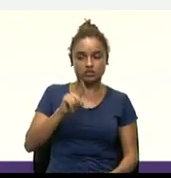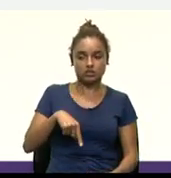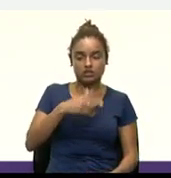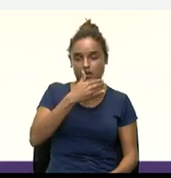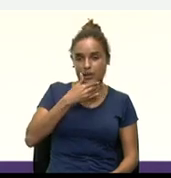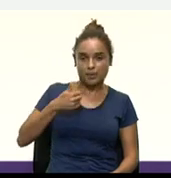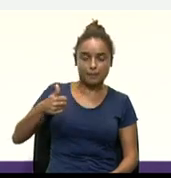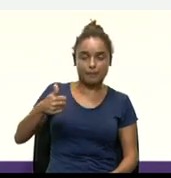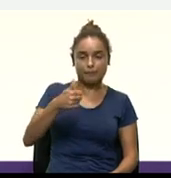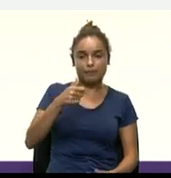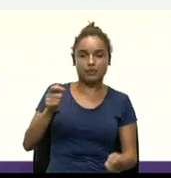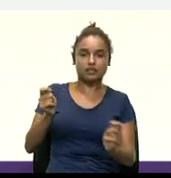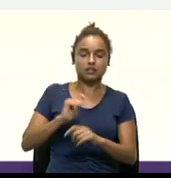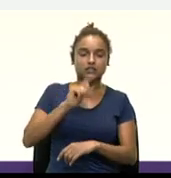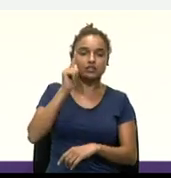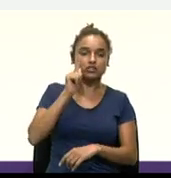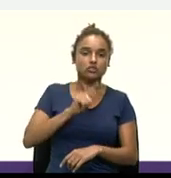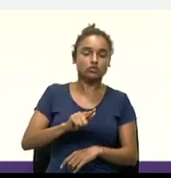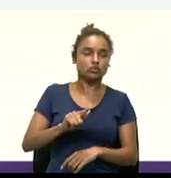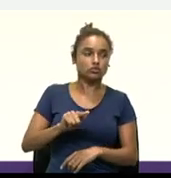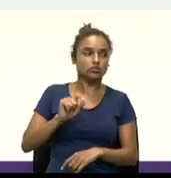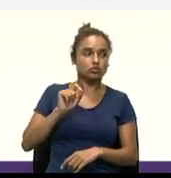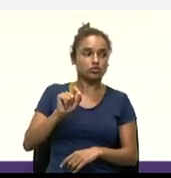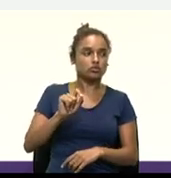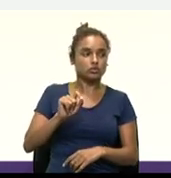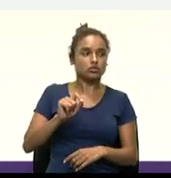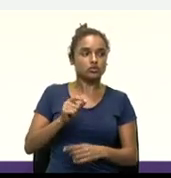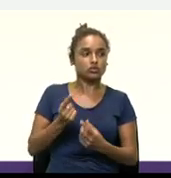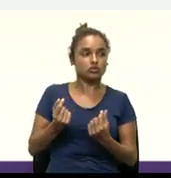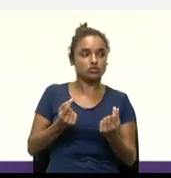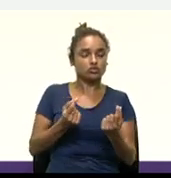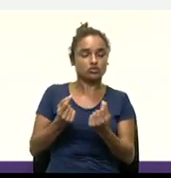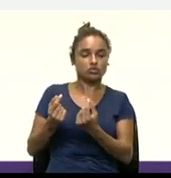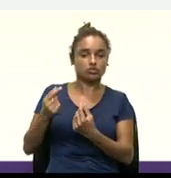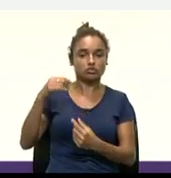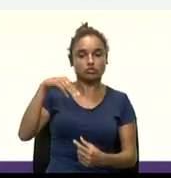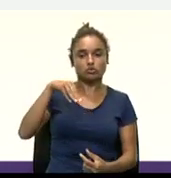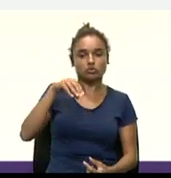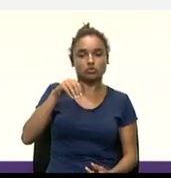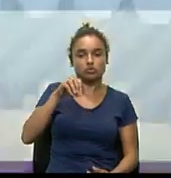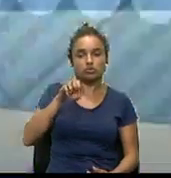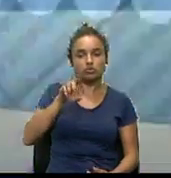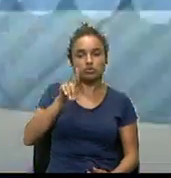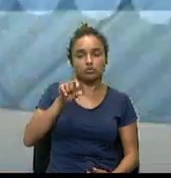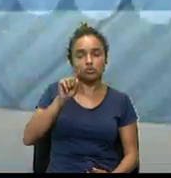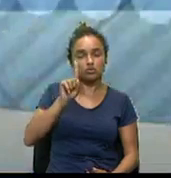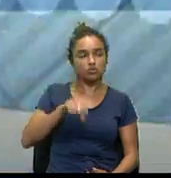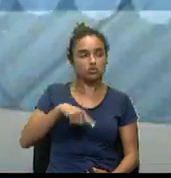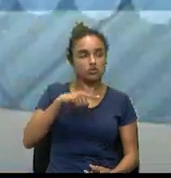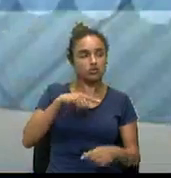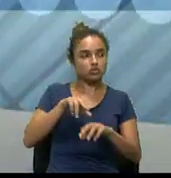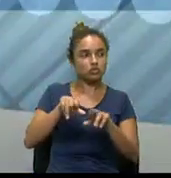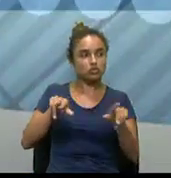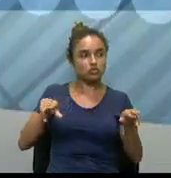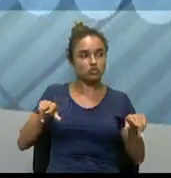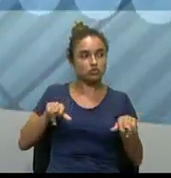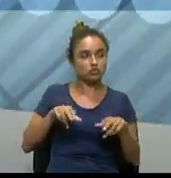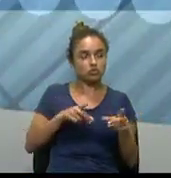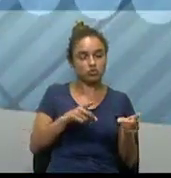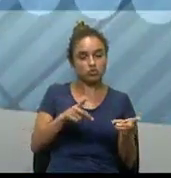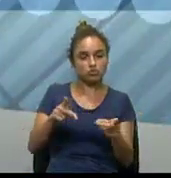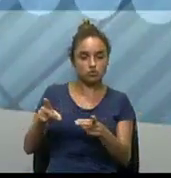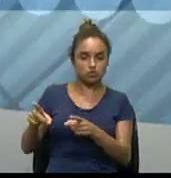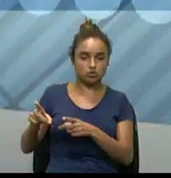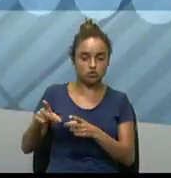maneira de conseguir a moeda, né? Então, existem vários comerciantes hoje, né? Até por curiosidade,